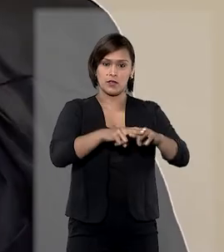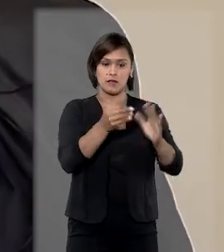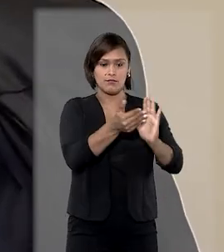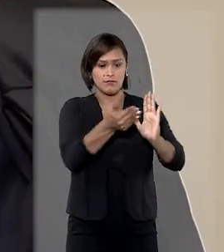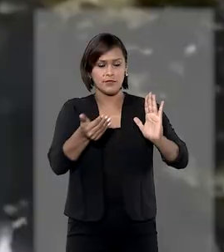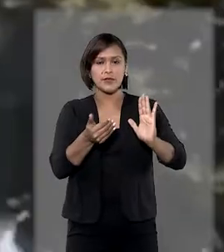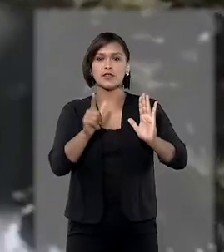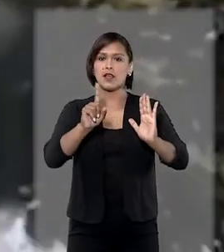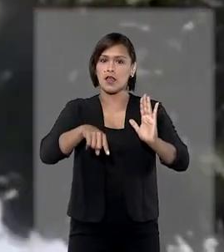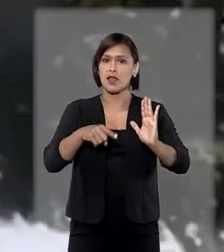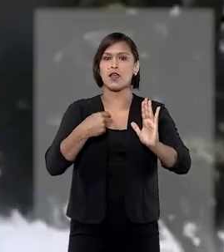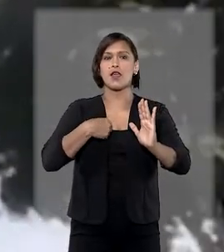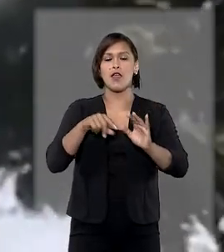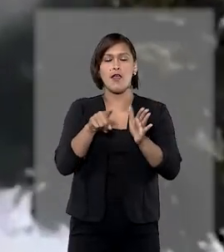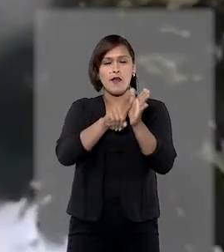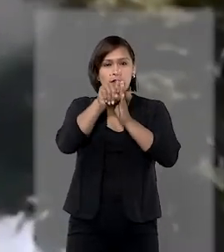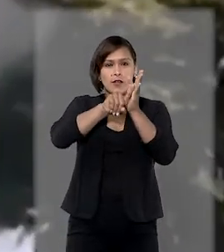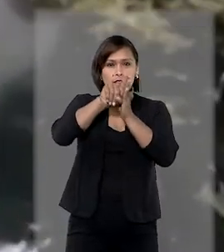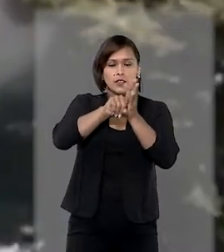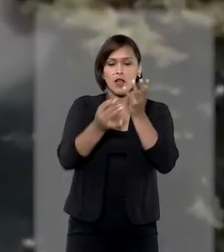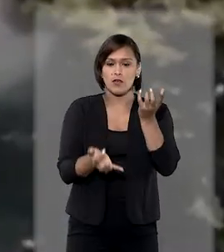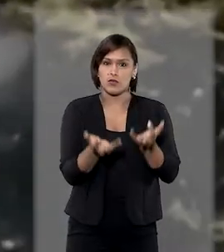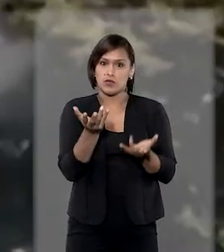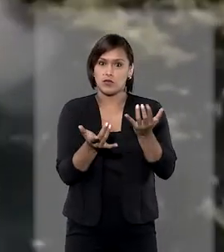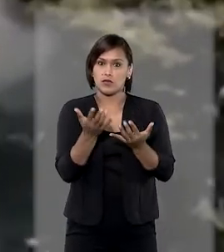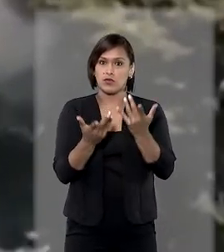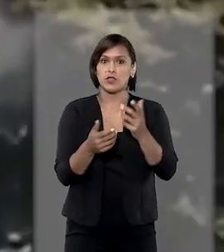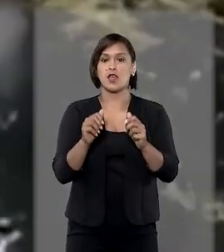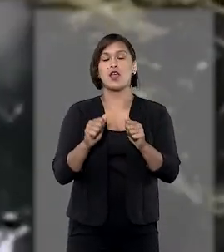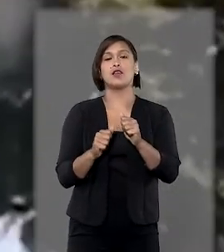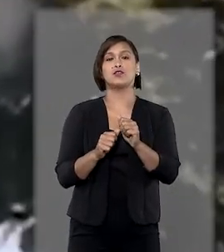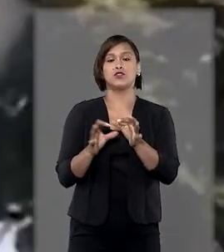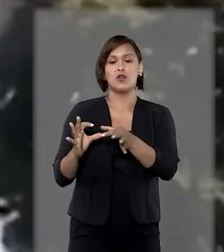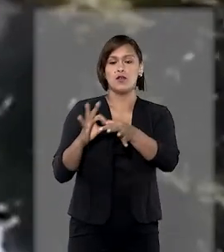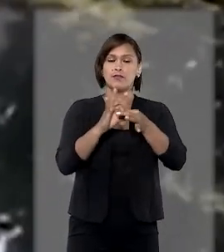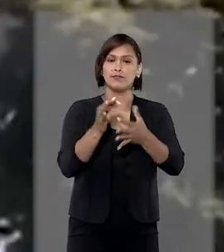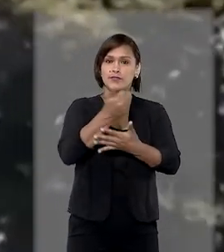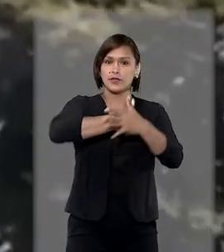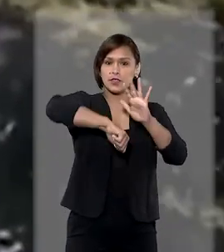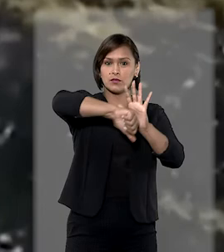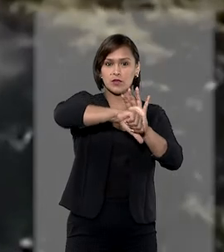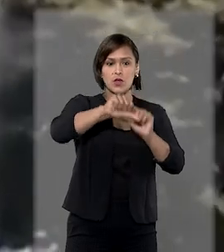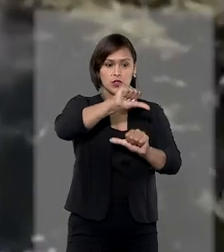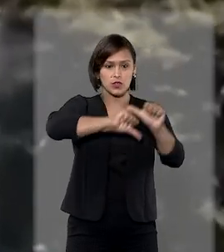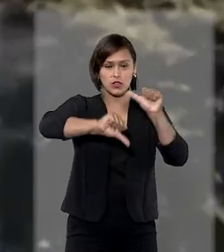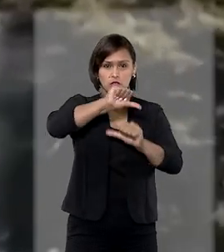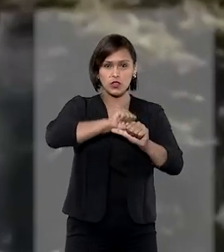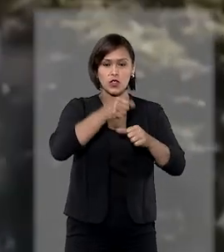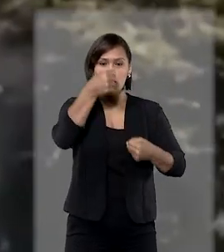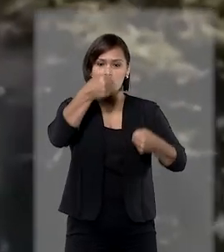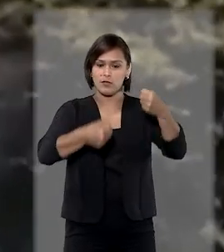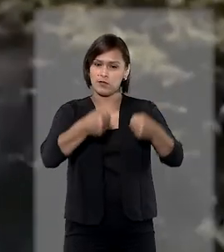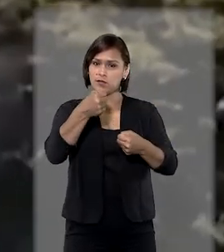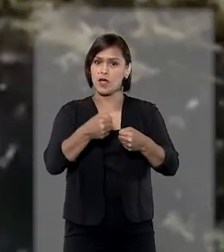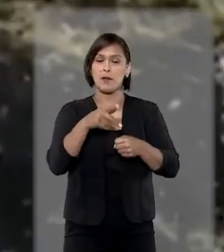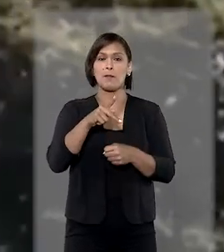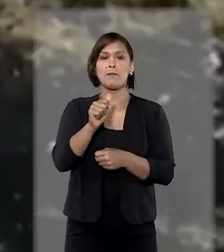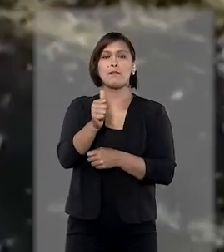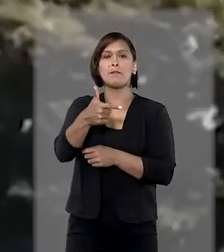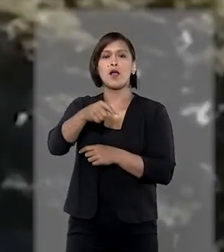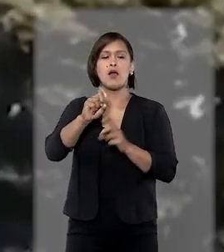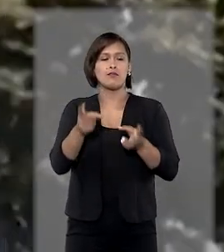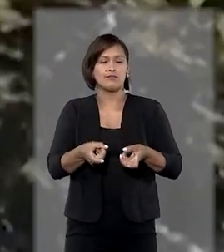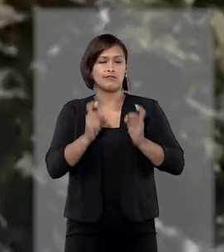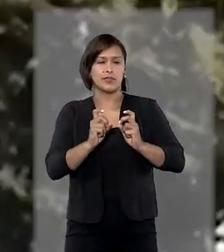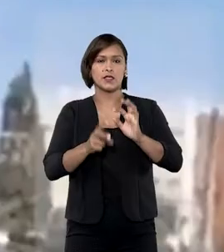submetido. Investigado pelos delitos de incêndio, associação criminosa e adulteração de veículo, Paulo Galo foi